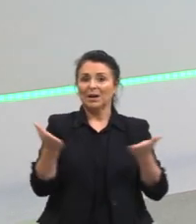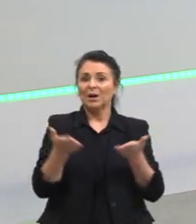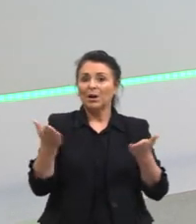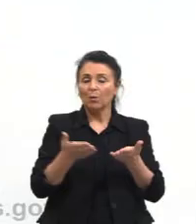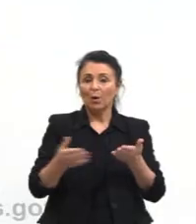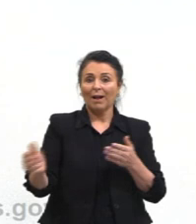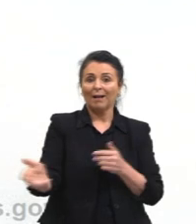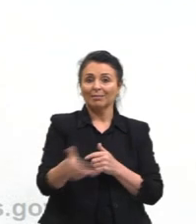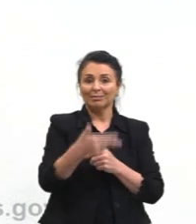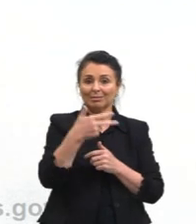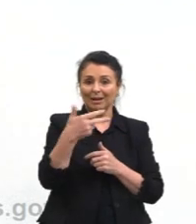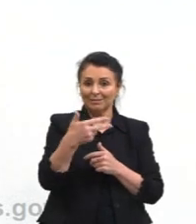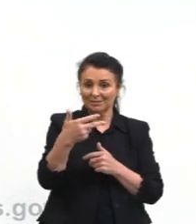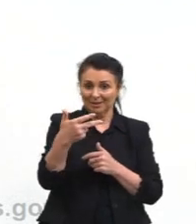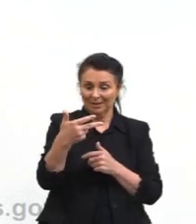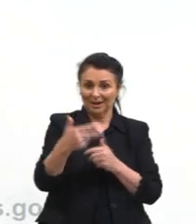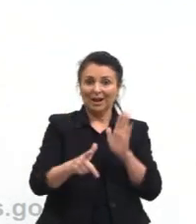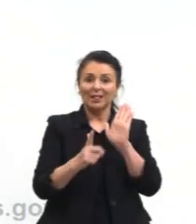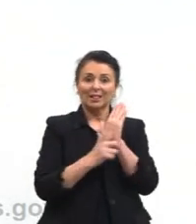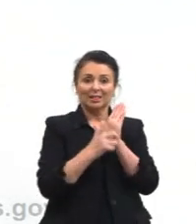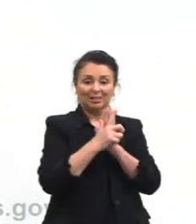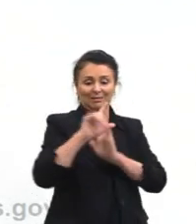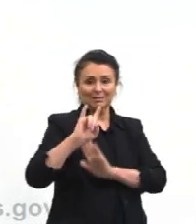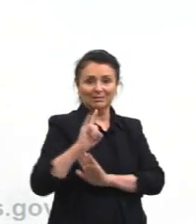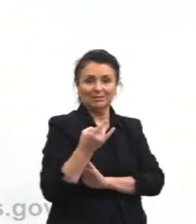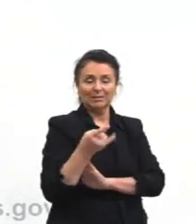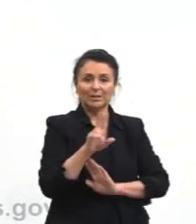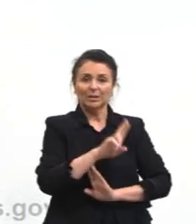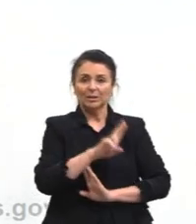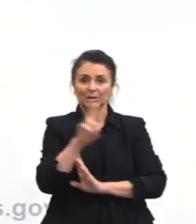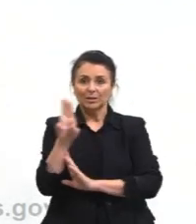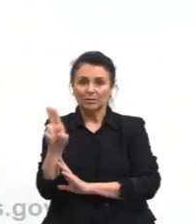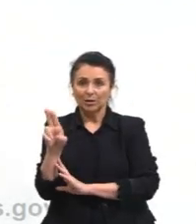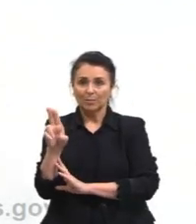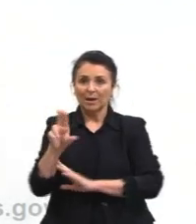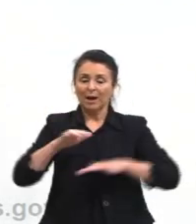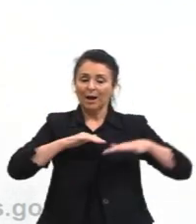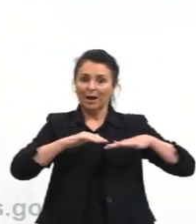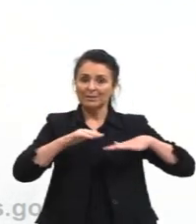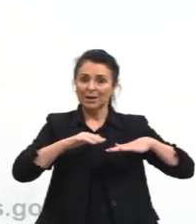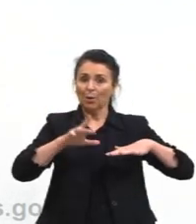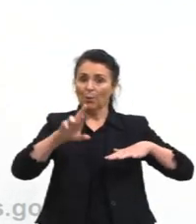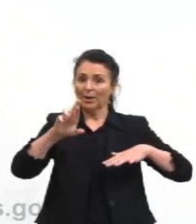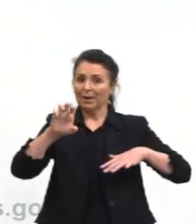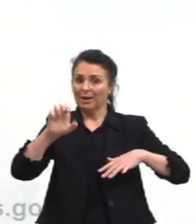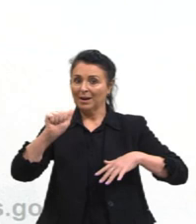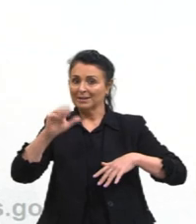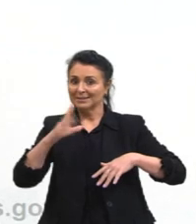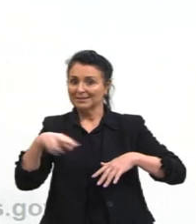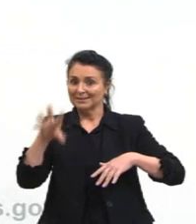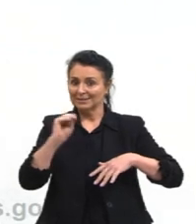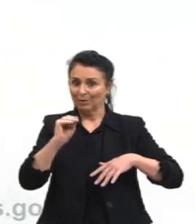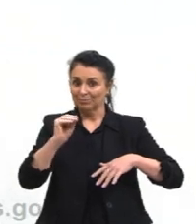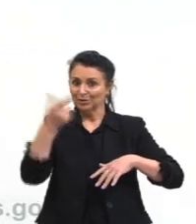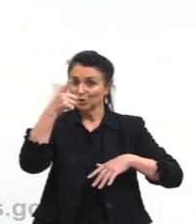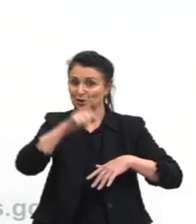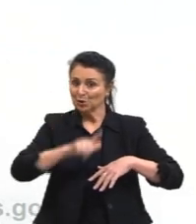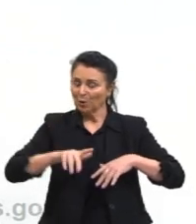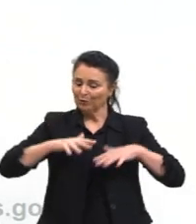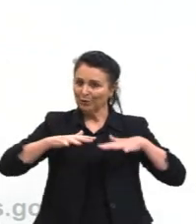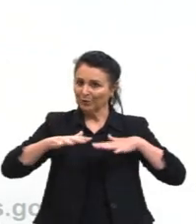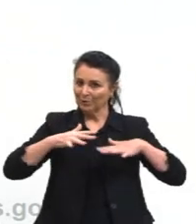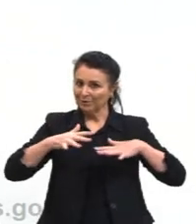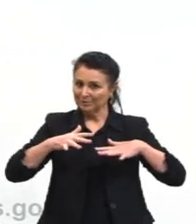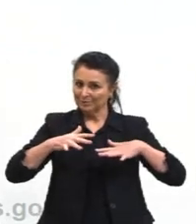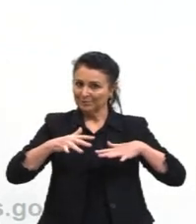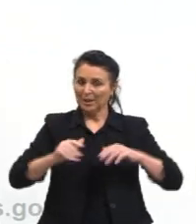a terceira lei, né? A última lei, então. Ela também é chamada de ação e reação. As forças atuam